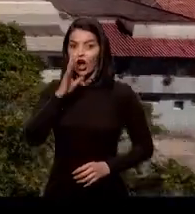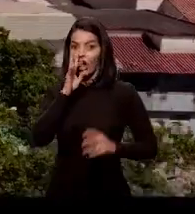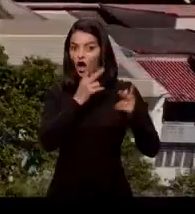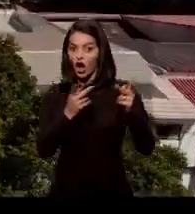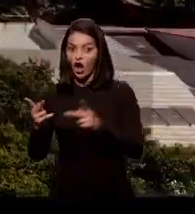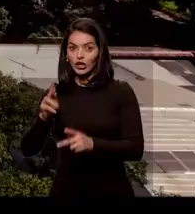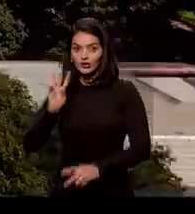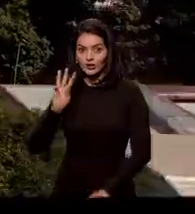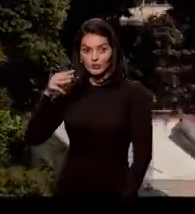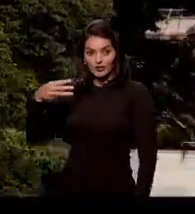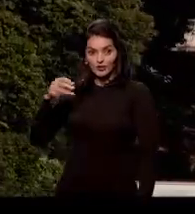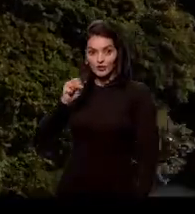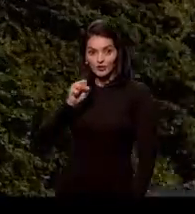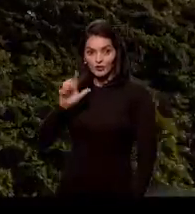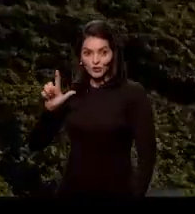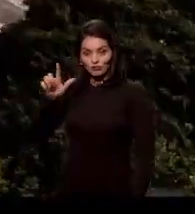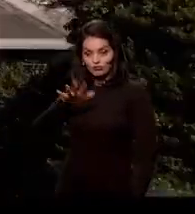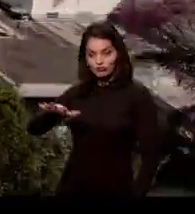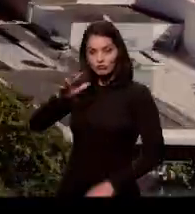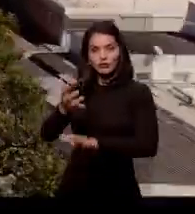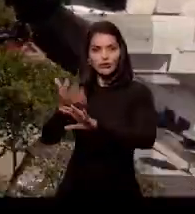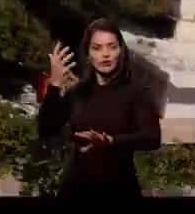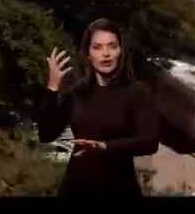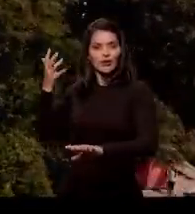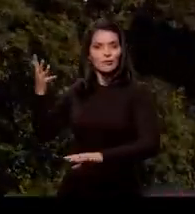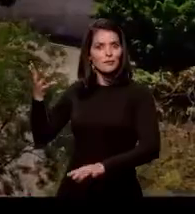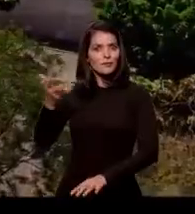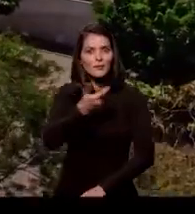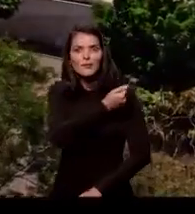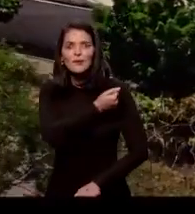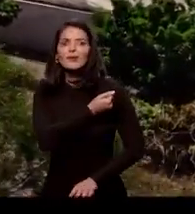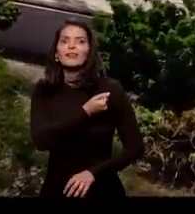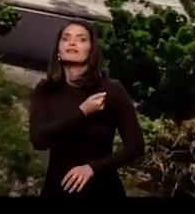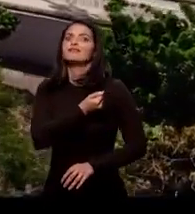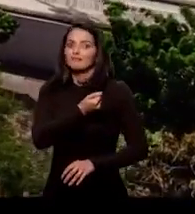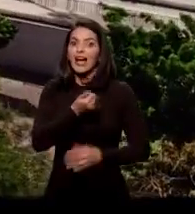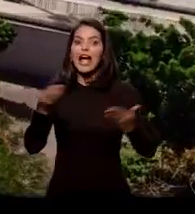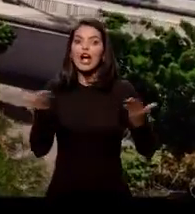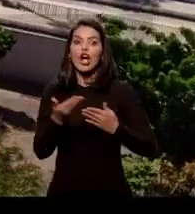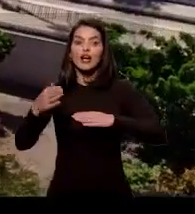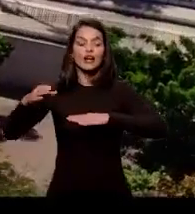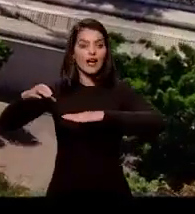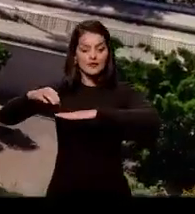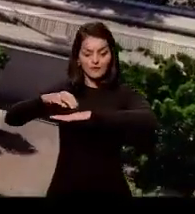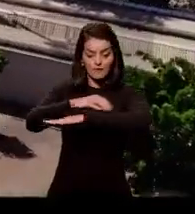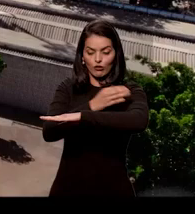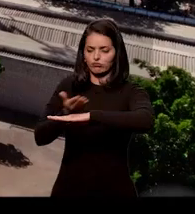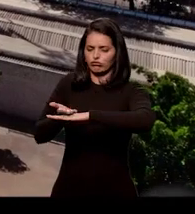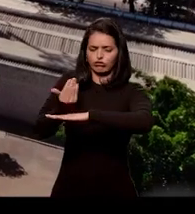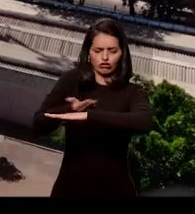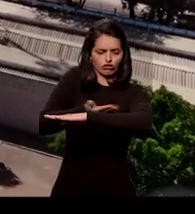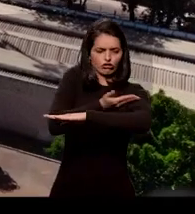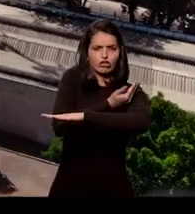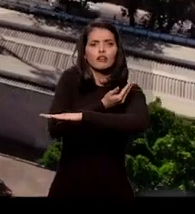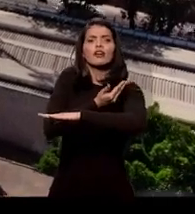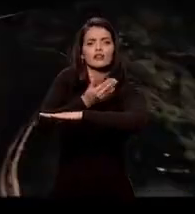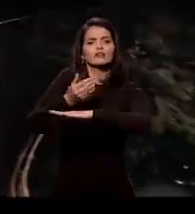Olha como ficou a W3U, toda renovada. Agora estamos trocando o asfalto e fazendo as calçadas.